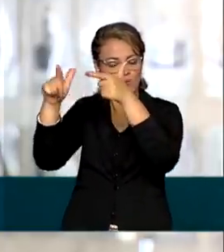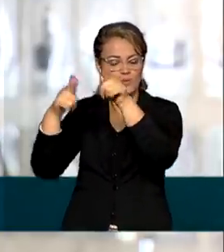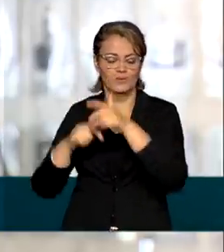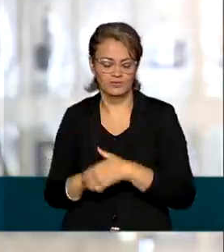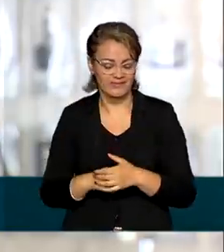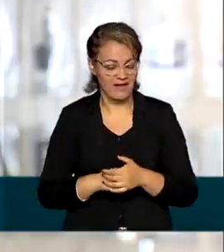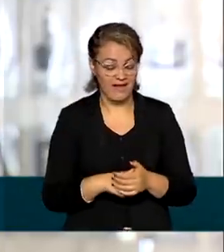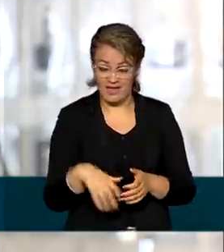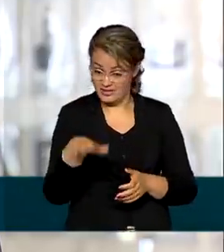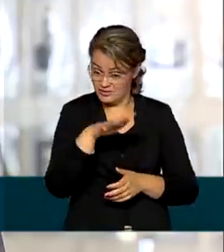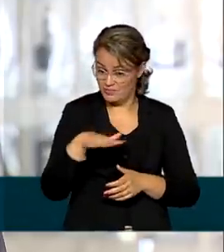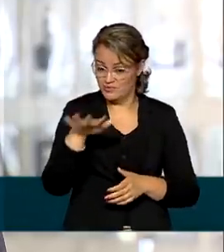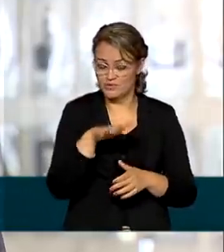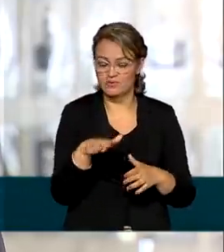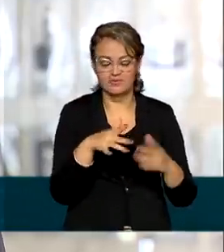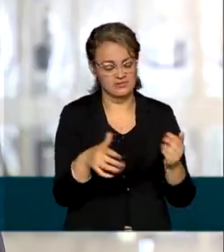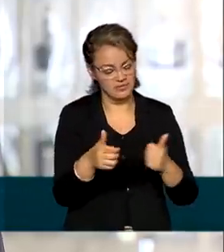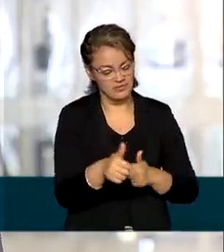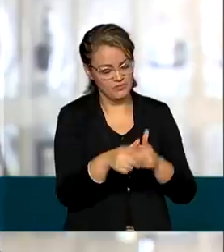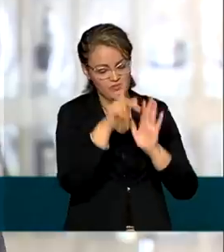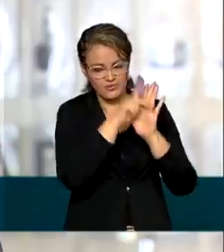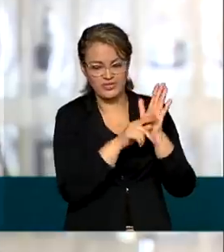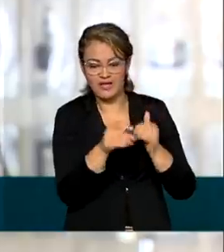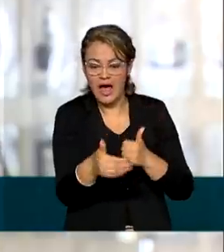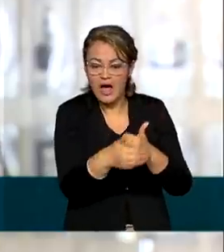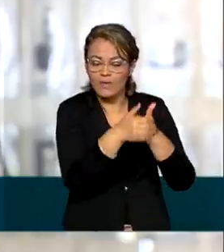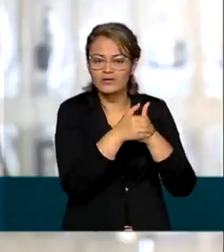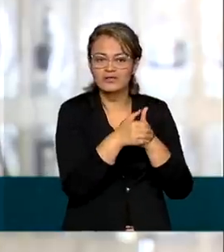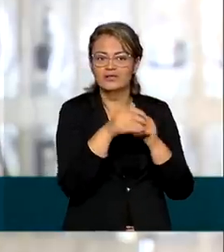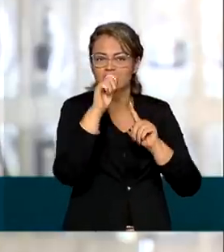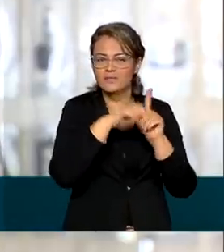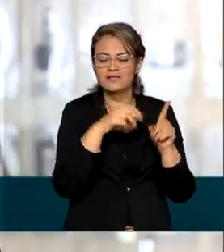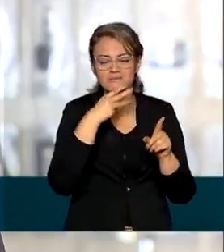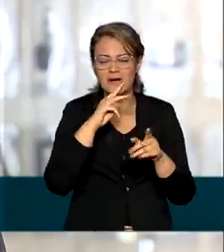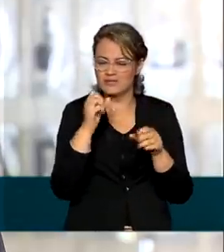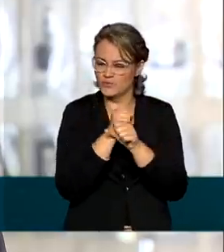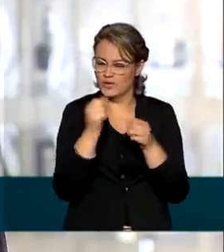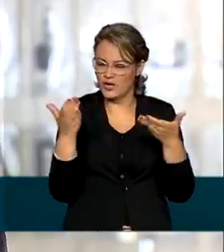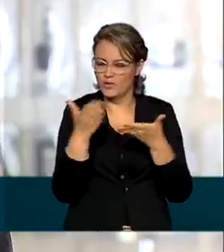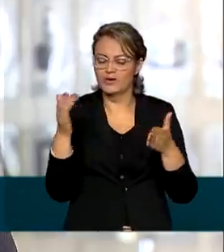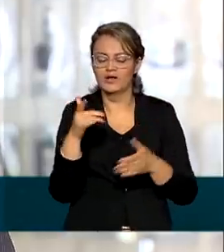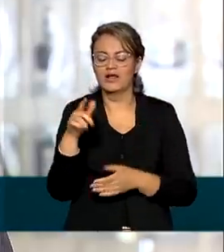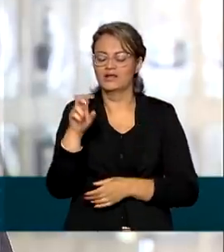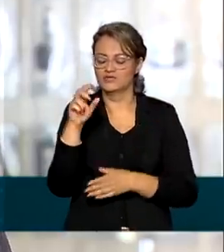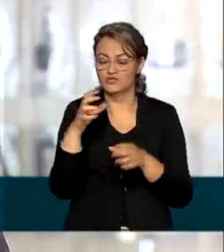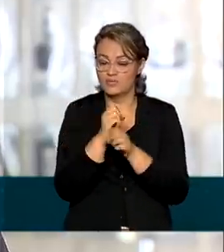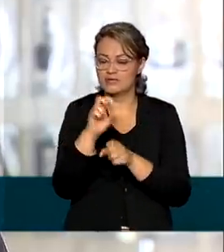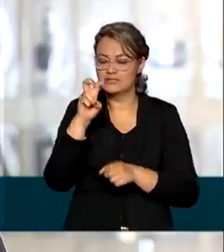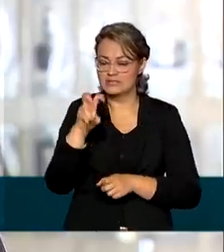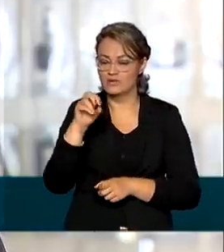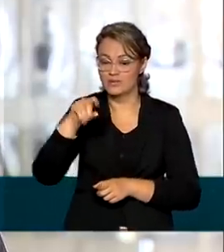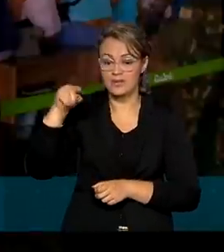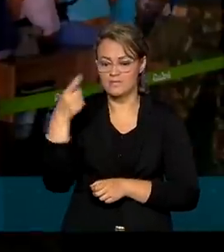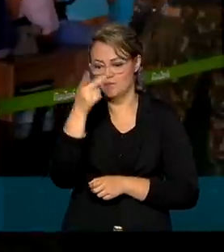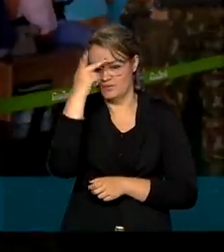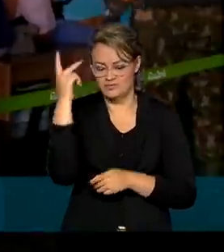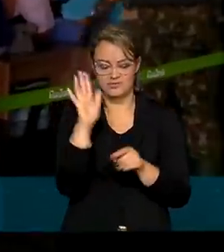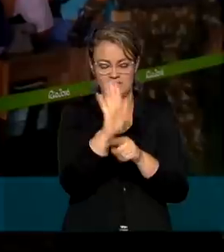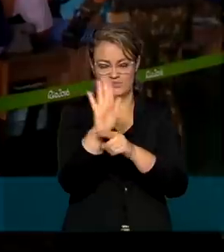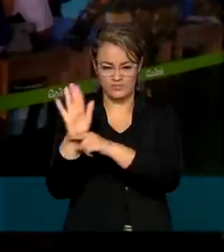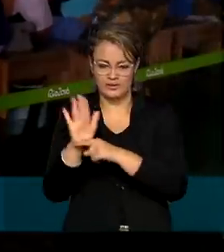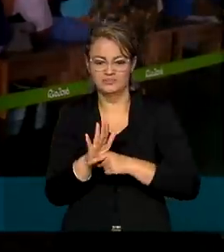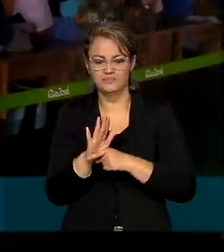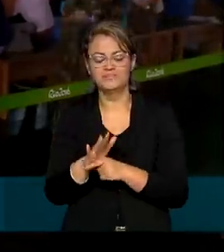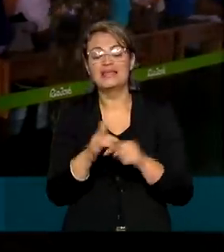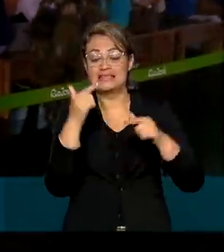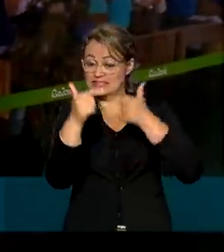Eles participaram da Operação Acolhida, que em março deste ano atingiu a marca de 50 mil pessoas beneficiadas. A Força